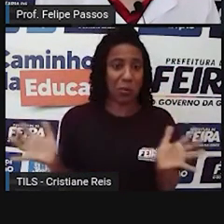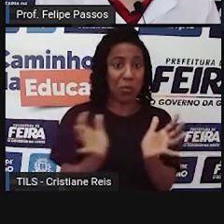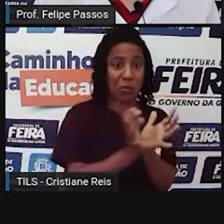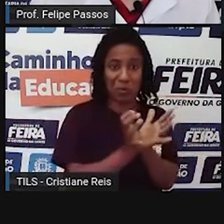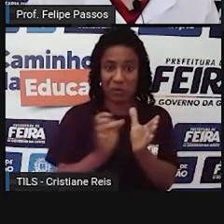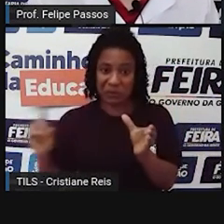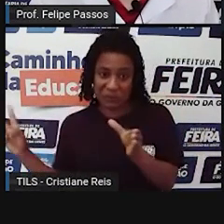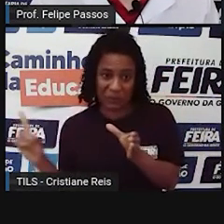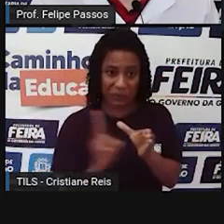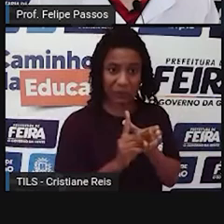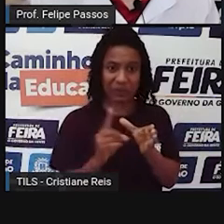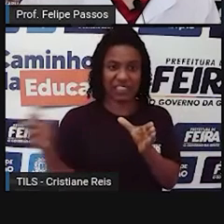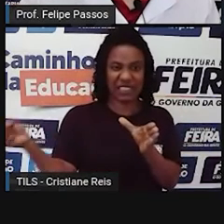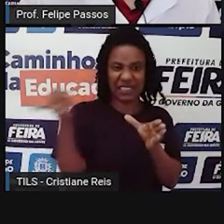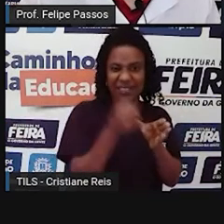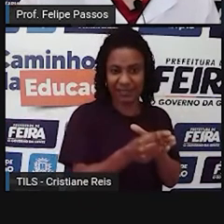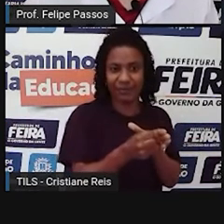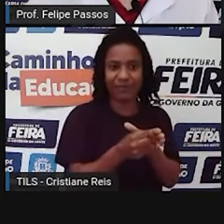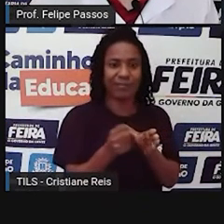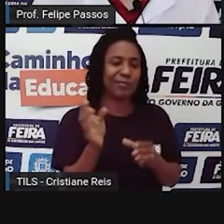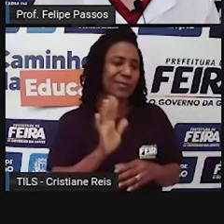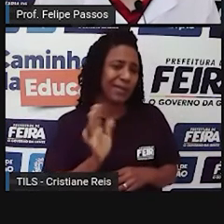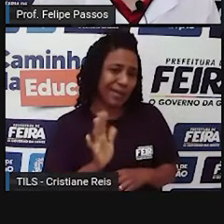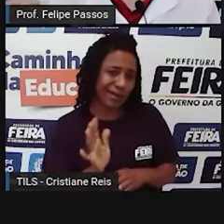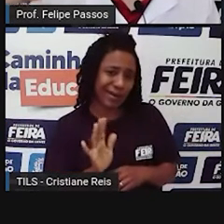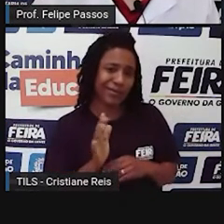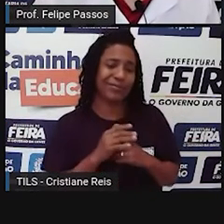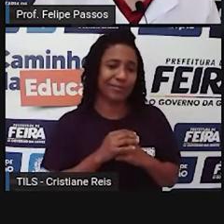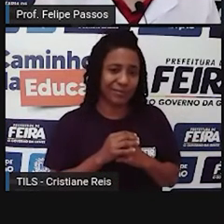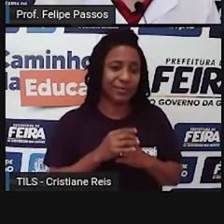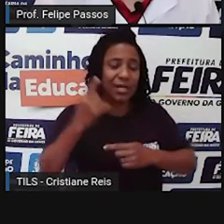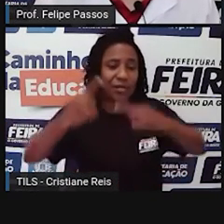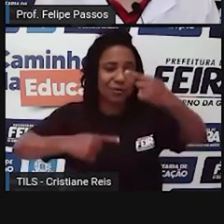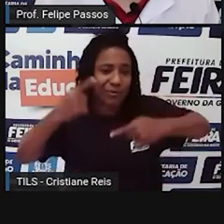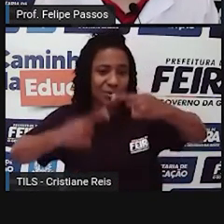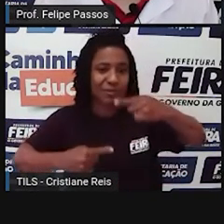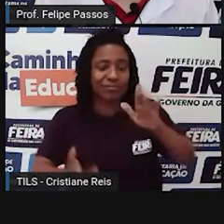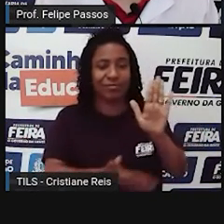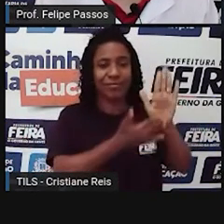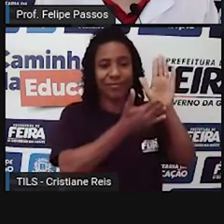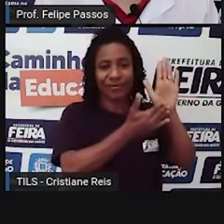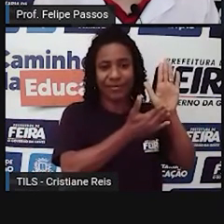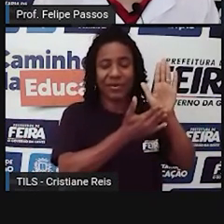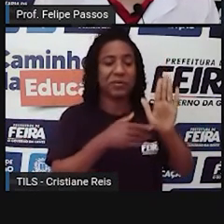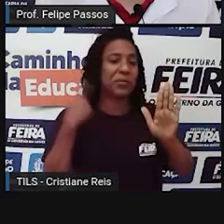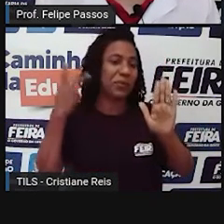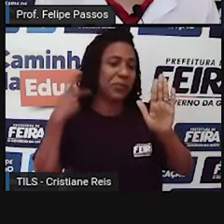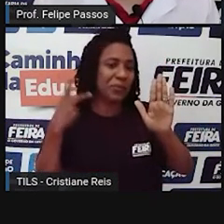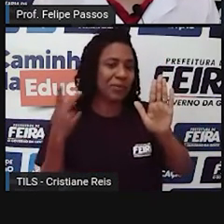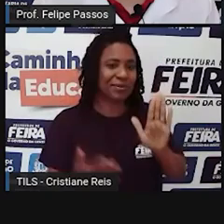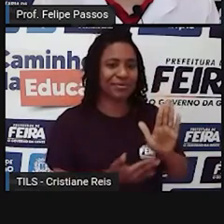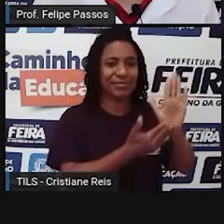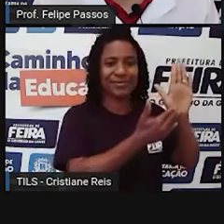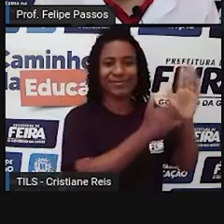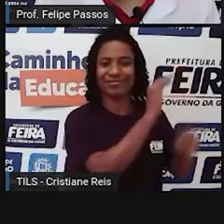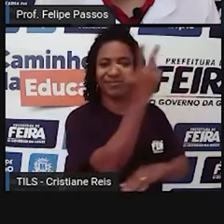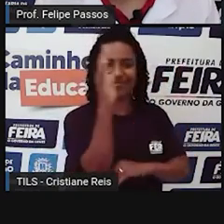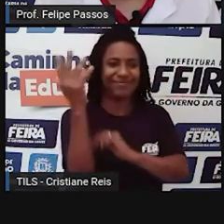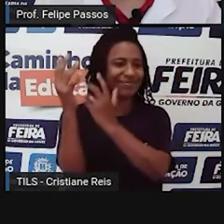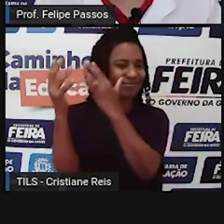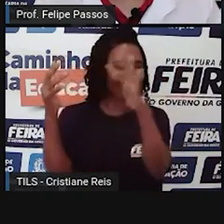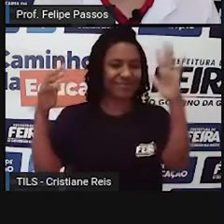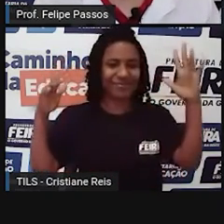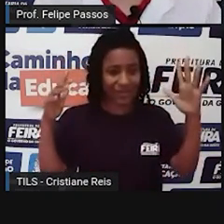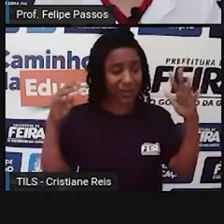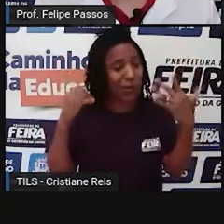tema, para discutir política, para discutir meio ambiente, para discutir matemática. Sei lá, eu deveria ter liberdade para